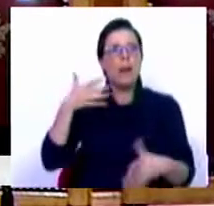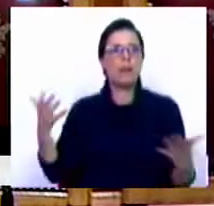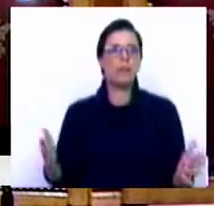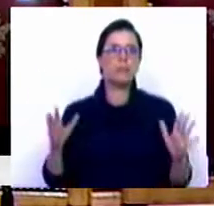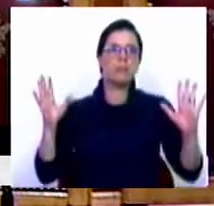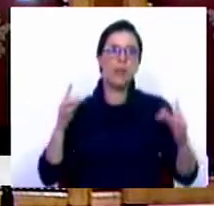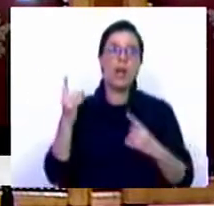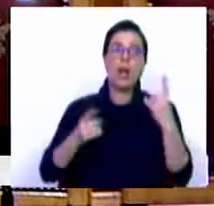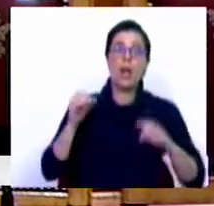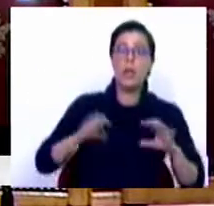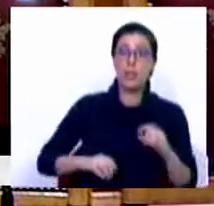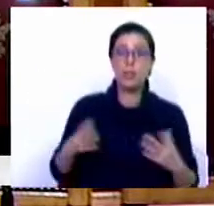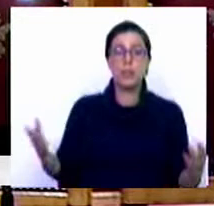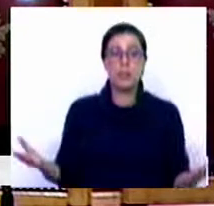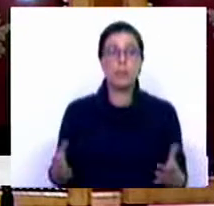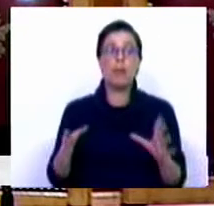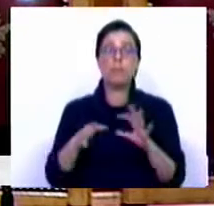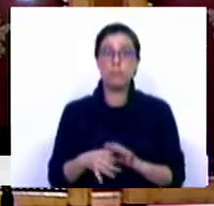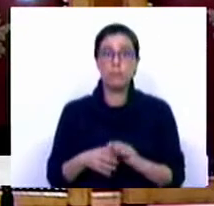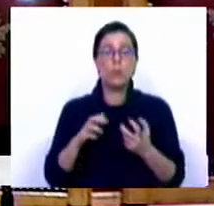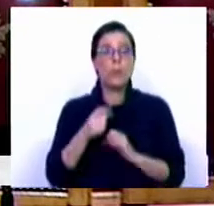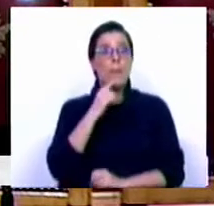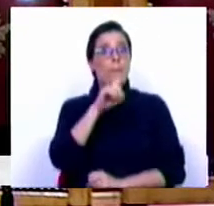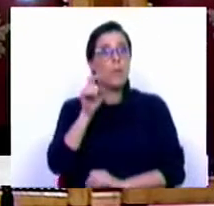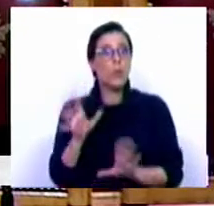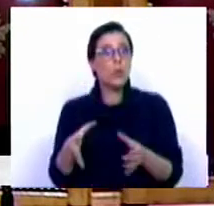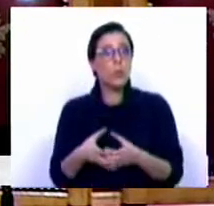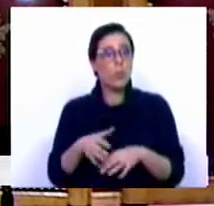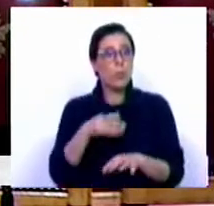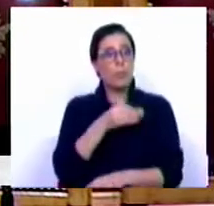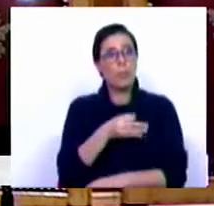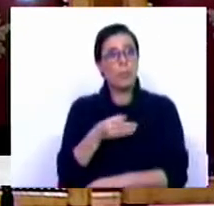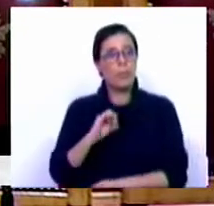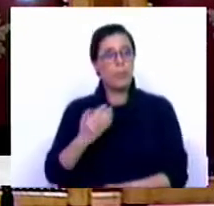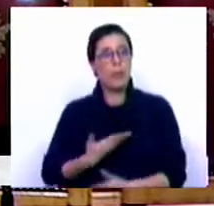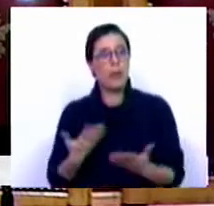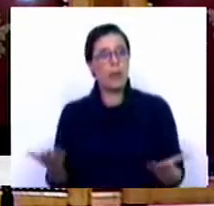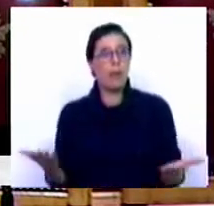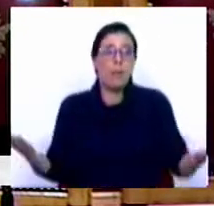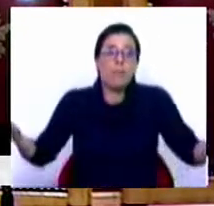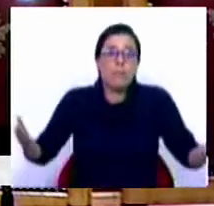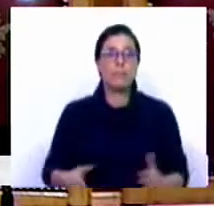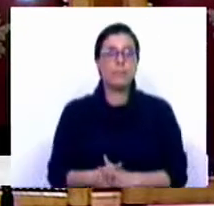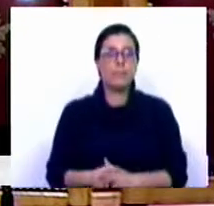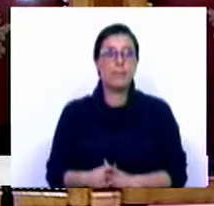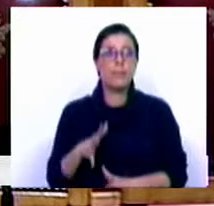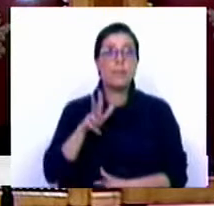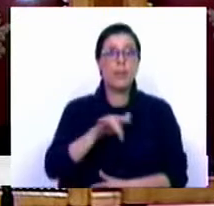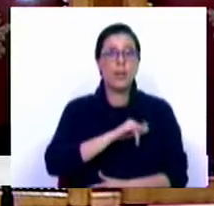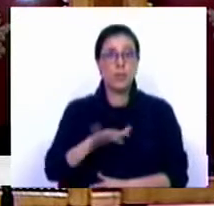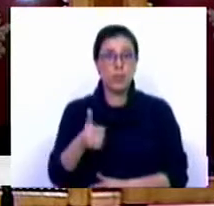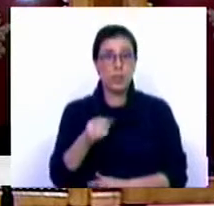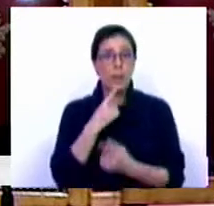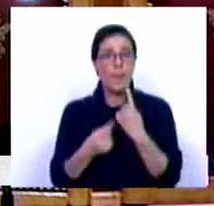algo se estará a passar, talvez uma fulanização, com as perguntas do grupo parlamentar do PPD-PSD. Em mais de 1.250